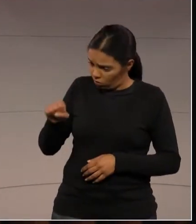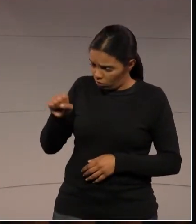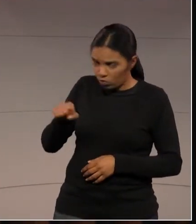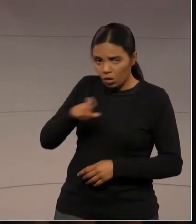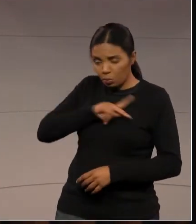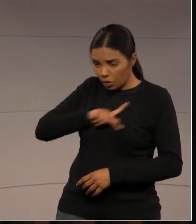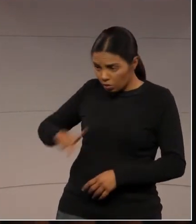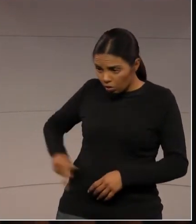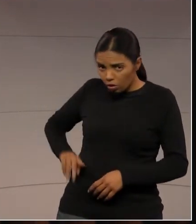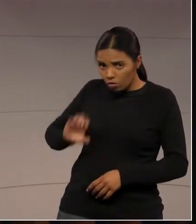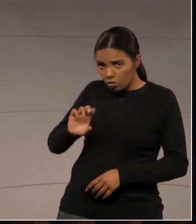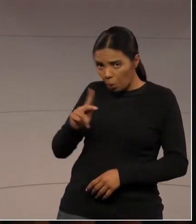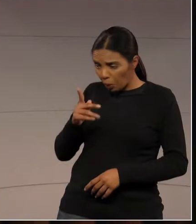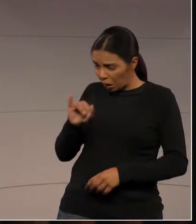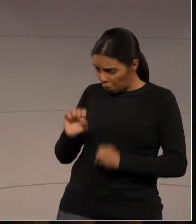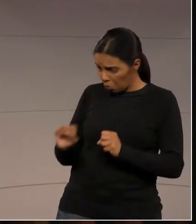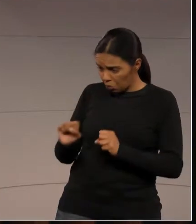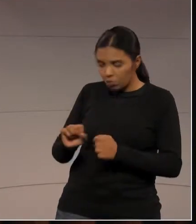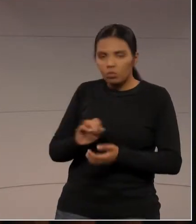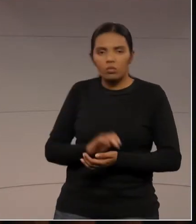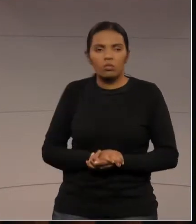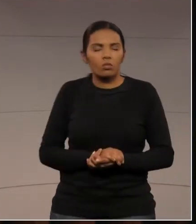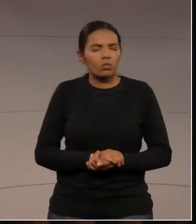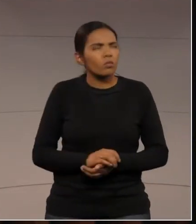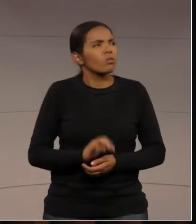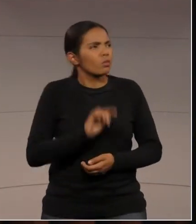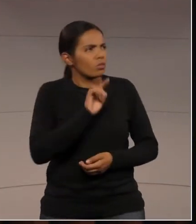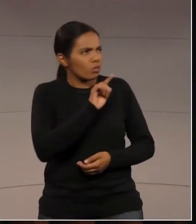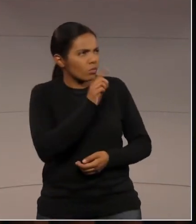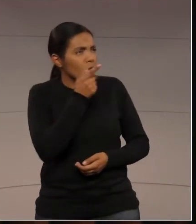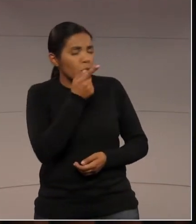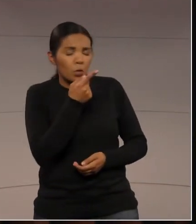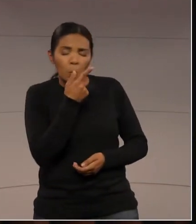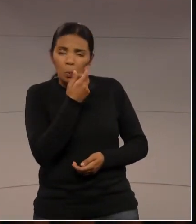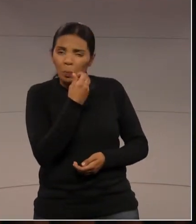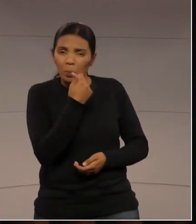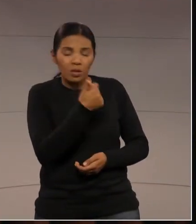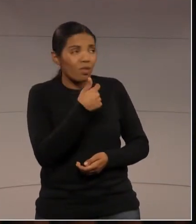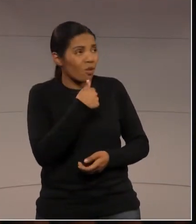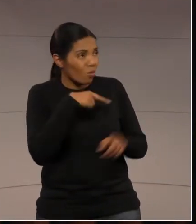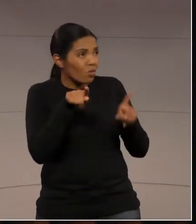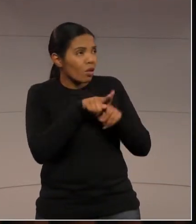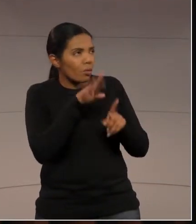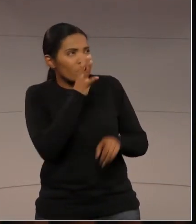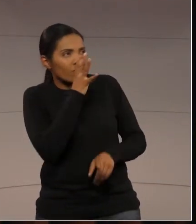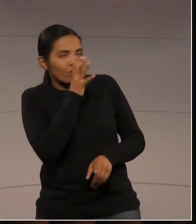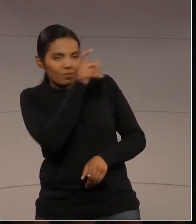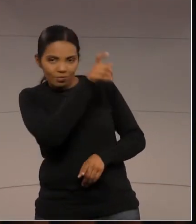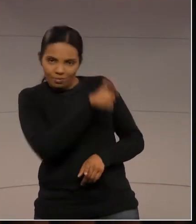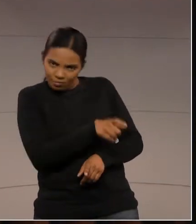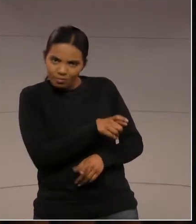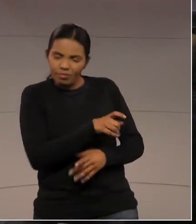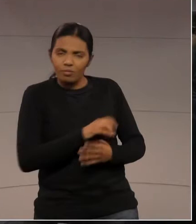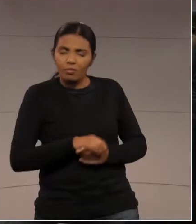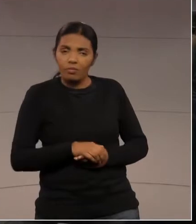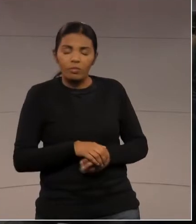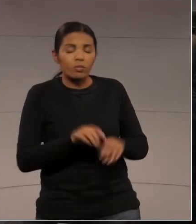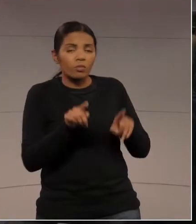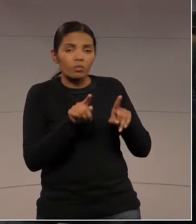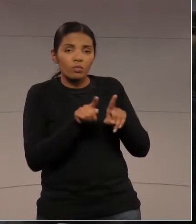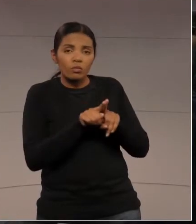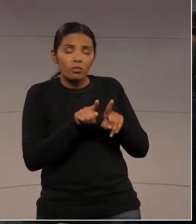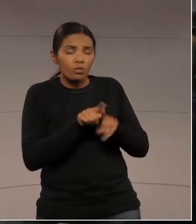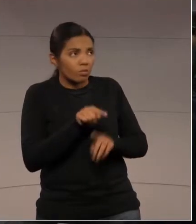CPI. Como o senhor bem disse, o senhor bem sabe a admiração que eu tenho pela pessoa do senhor e pelo